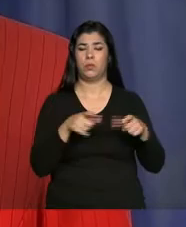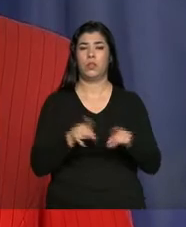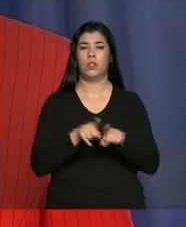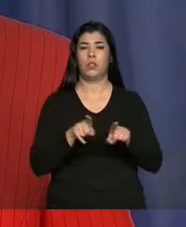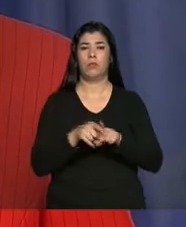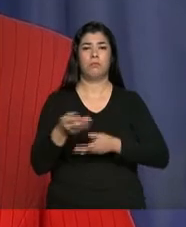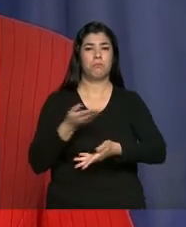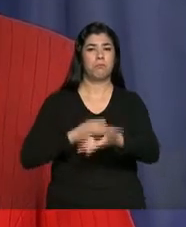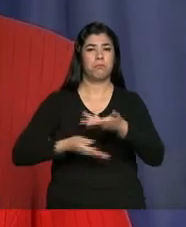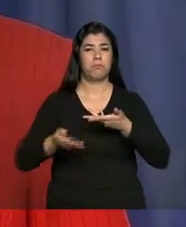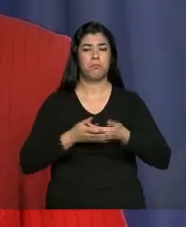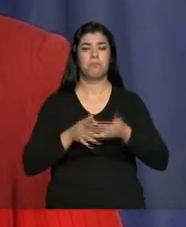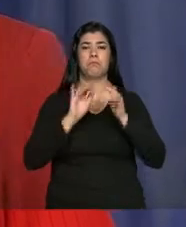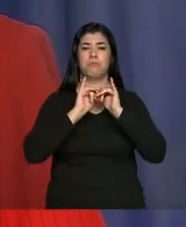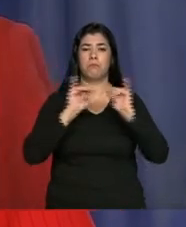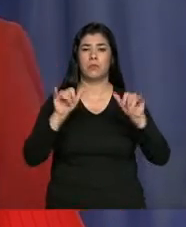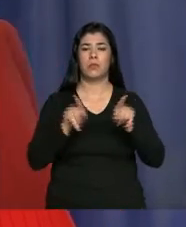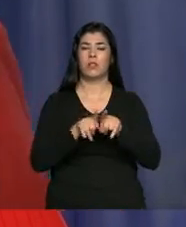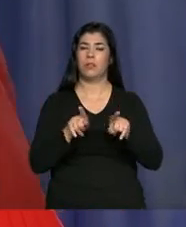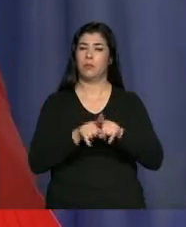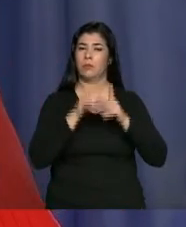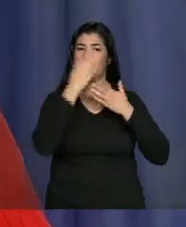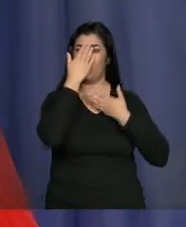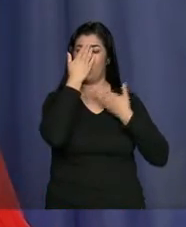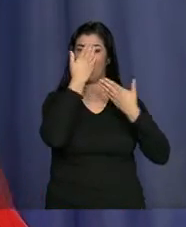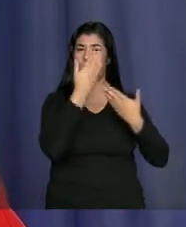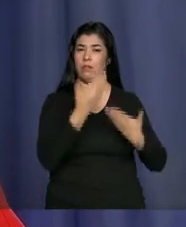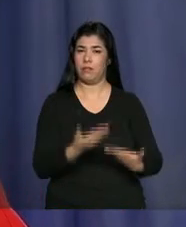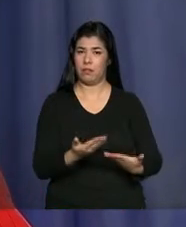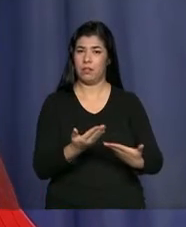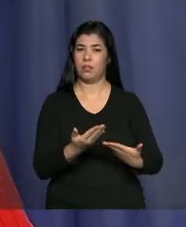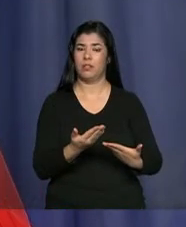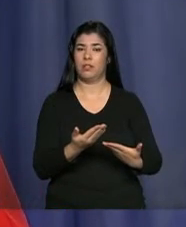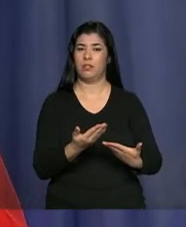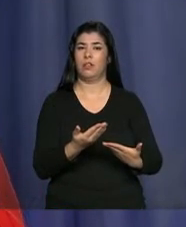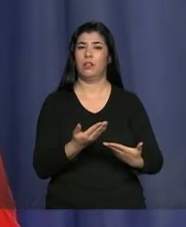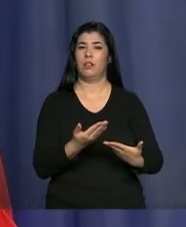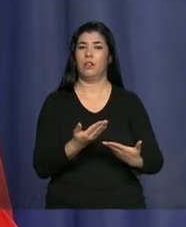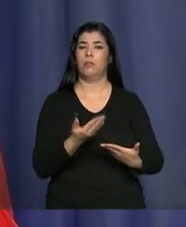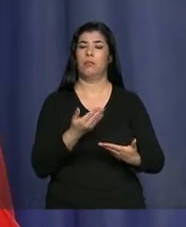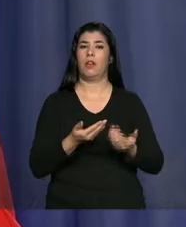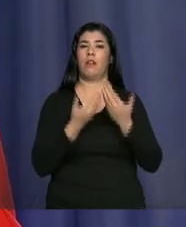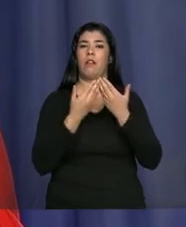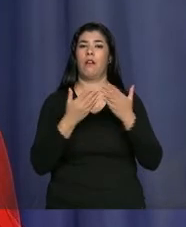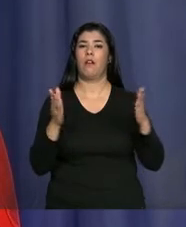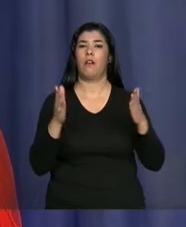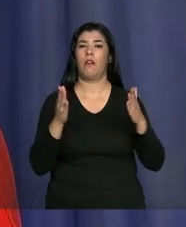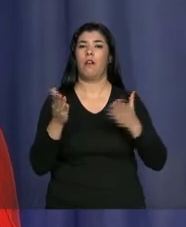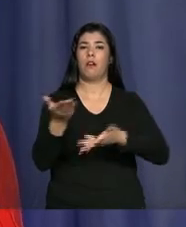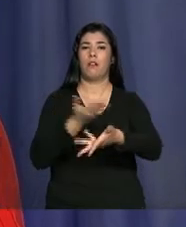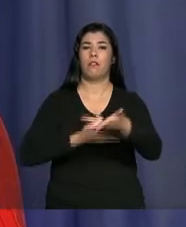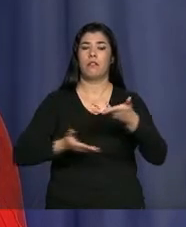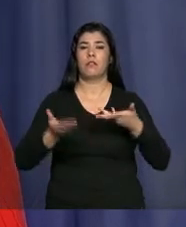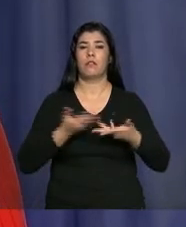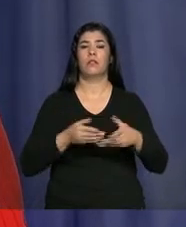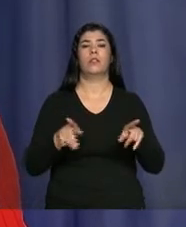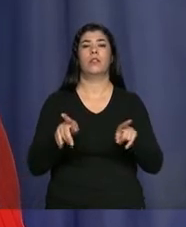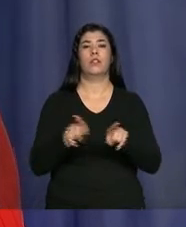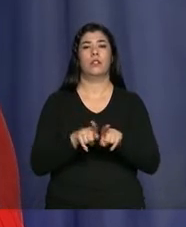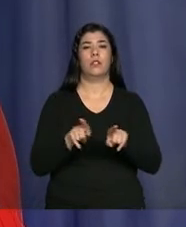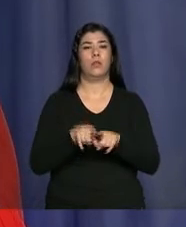Eu me congratulei pela abertura das relações entre Estados Unidos e Cuba, que encerra